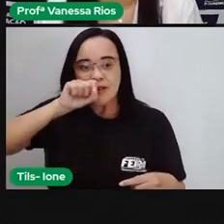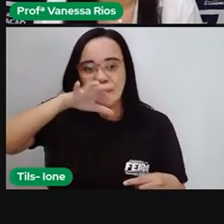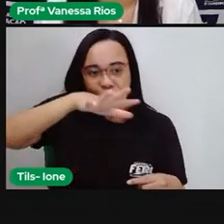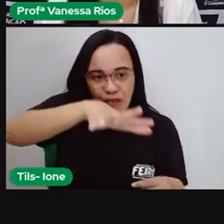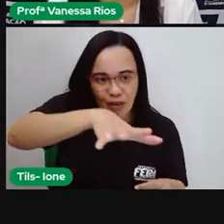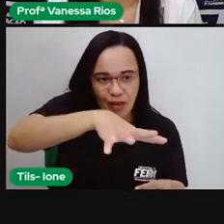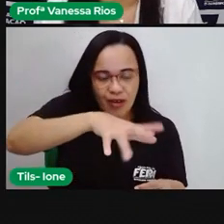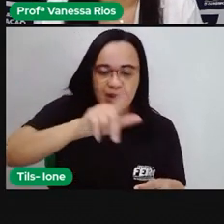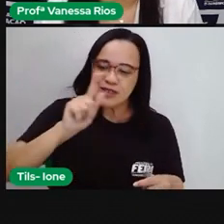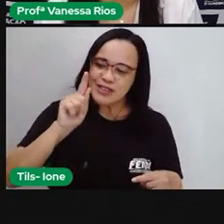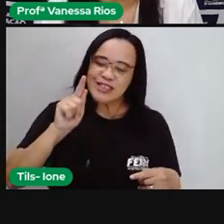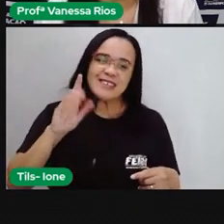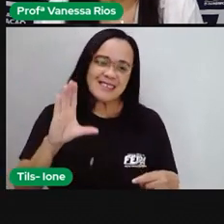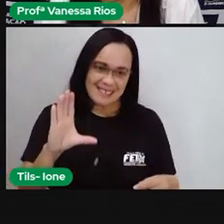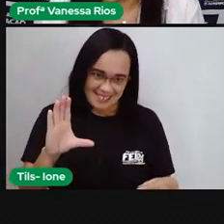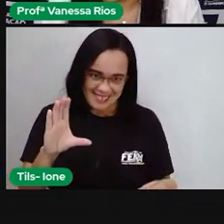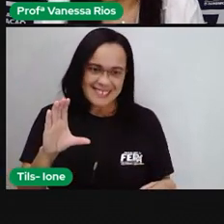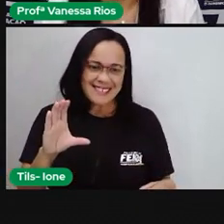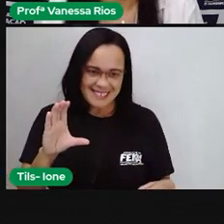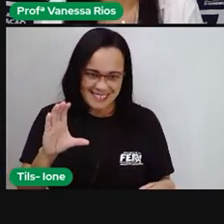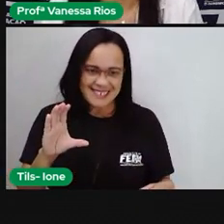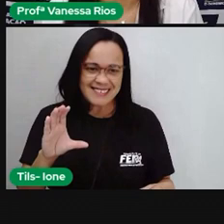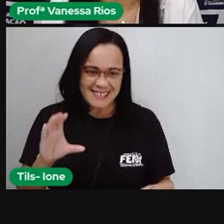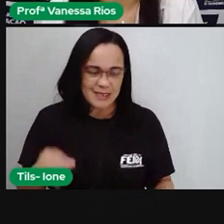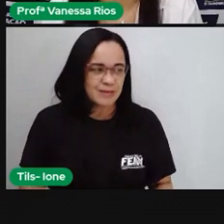o gás carbônico.